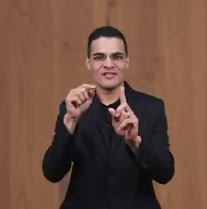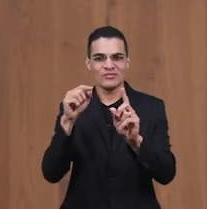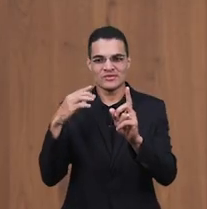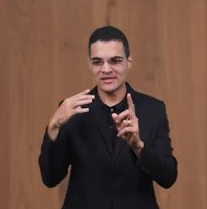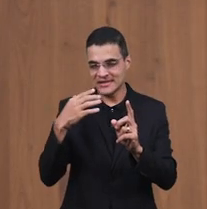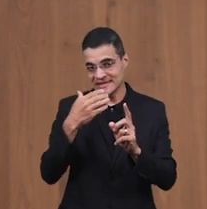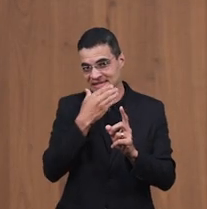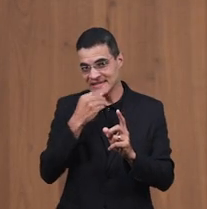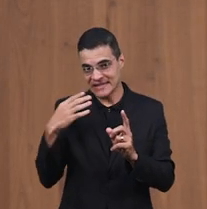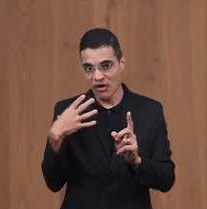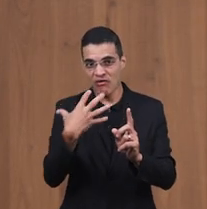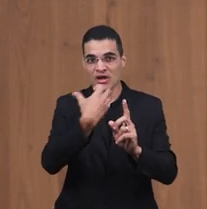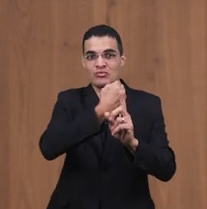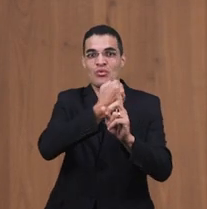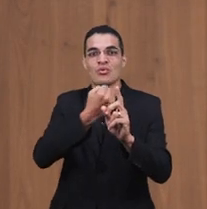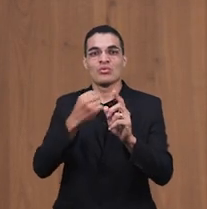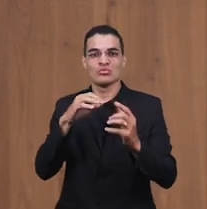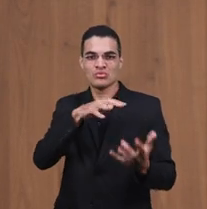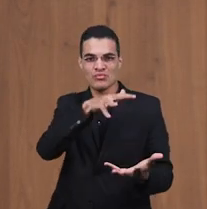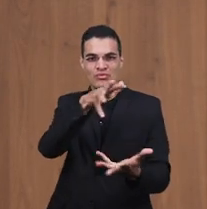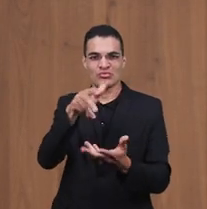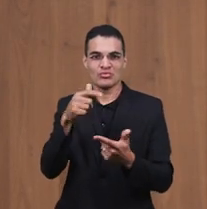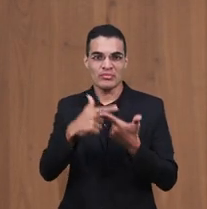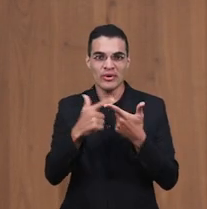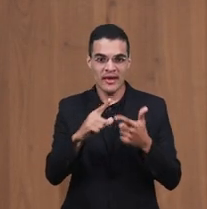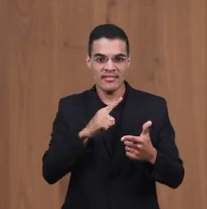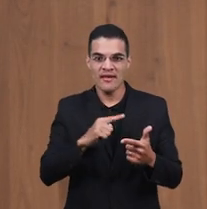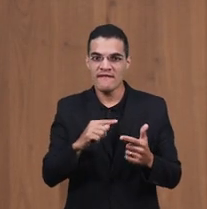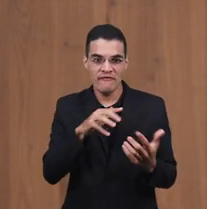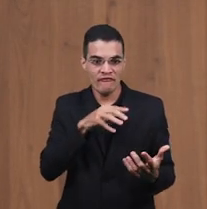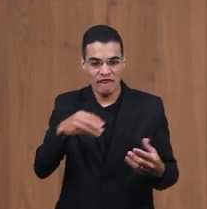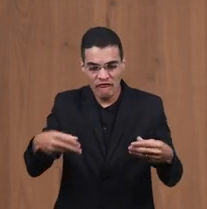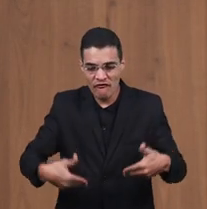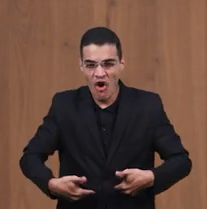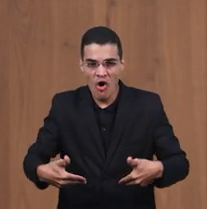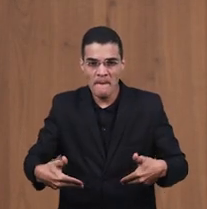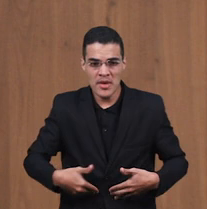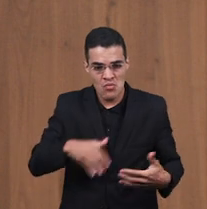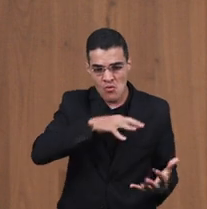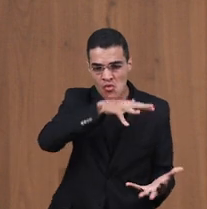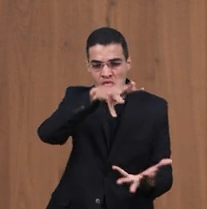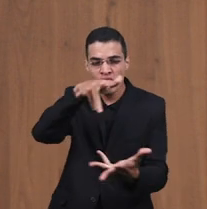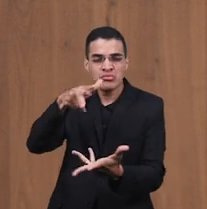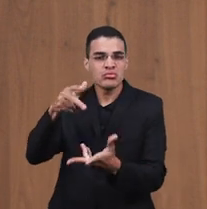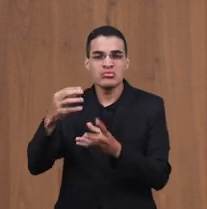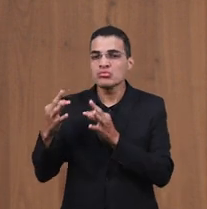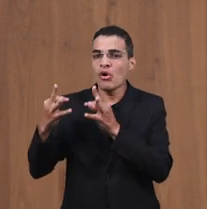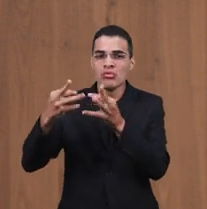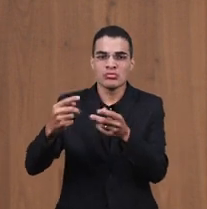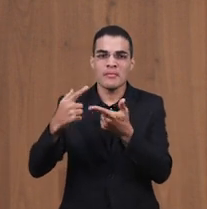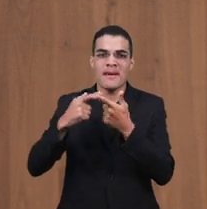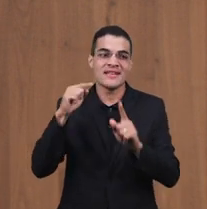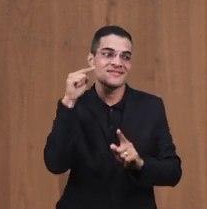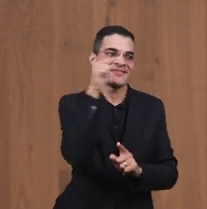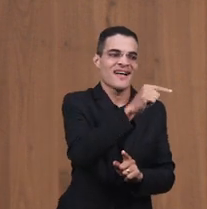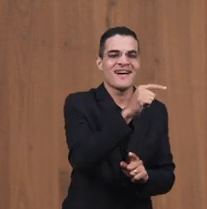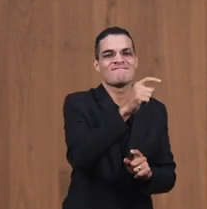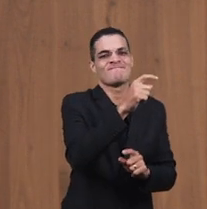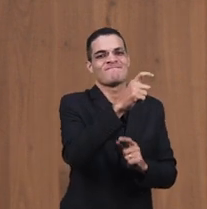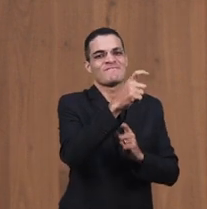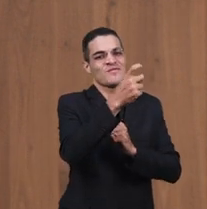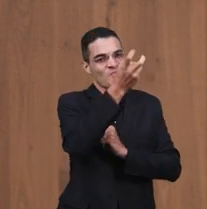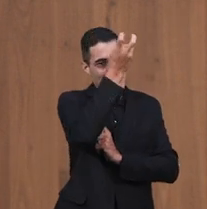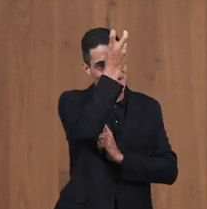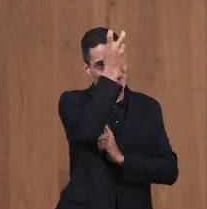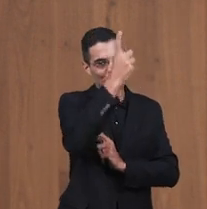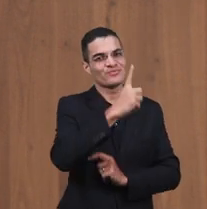Passou por um período De muita fome E recorreu ao Egito No Egito Tinha alimento Porque um servo